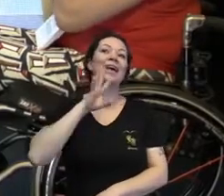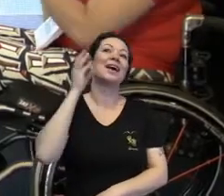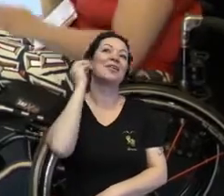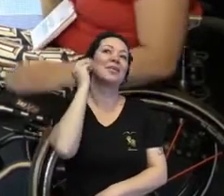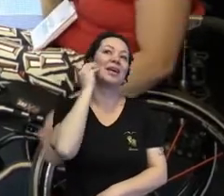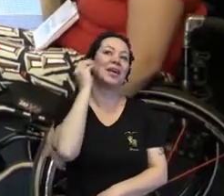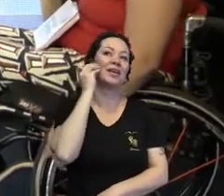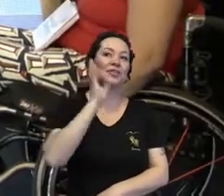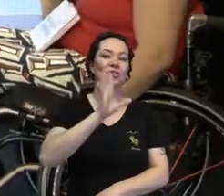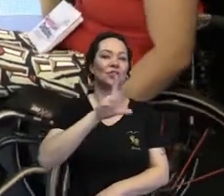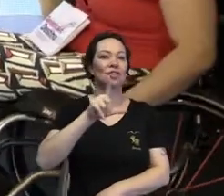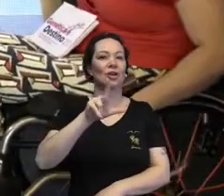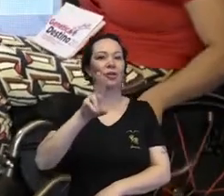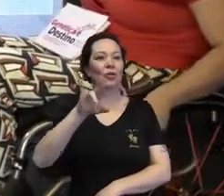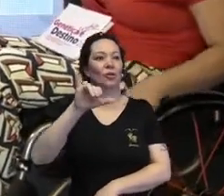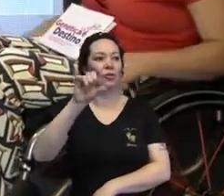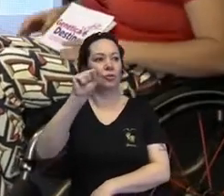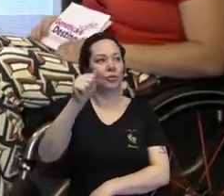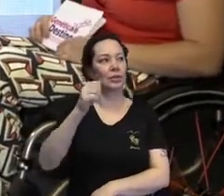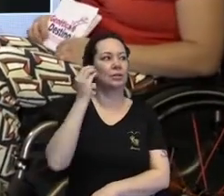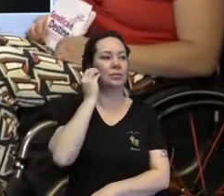beijo. Luísa, um beijo.